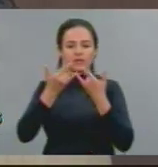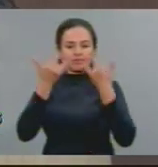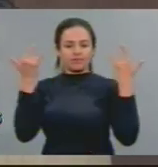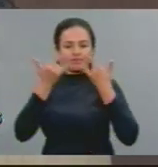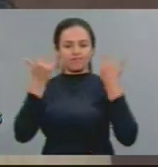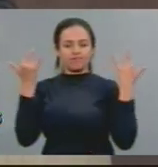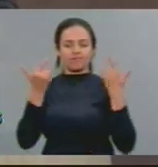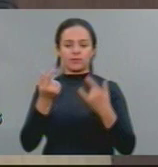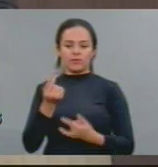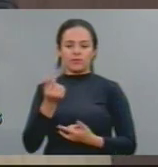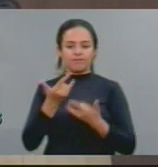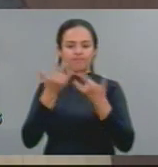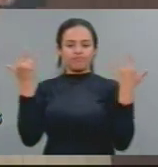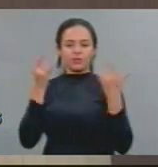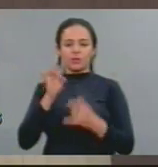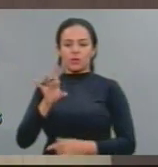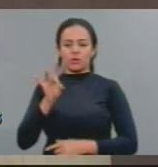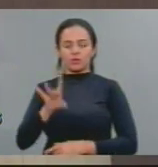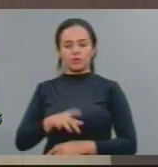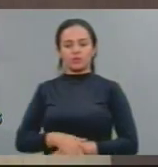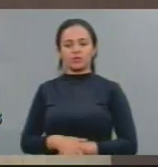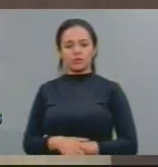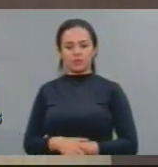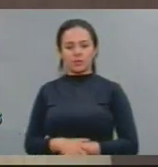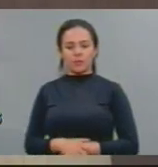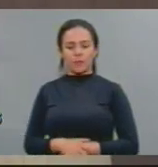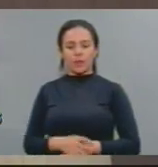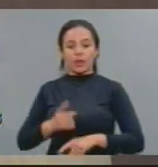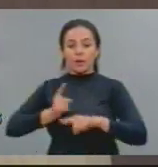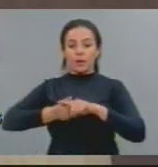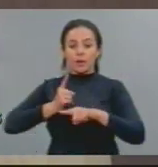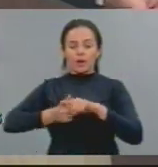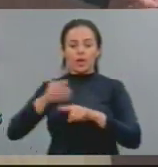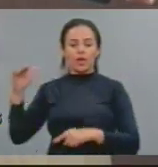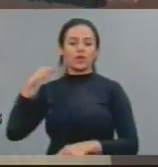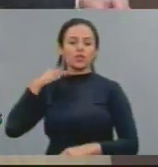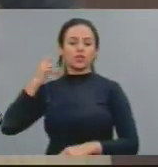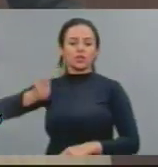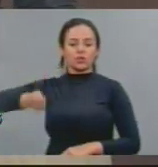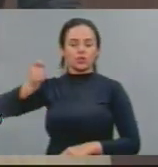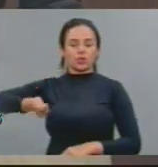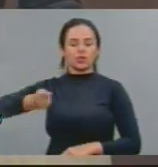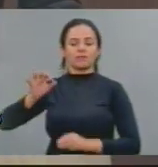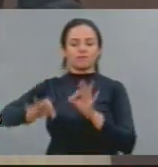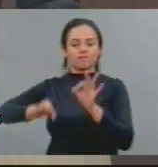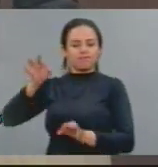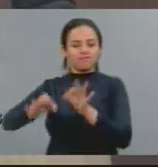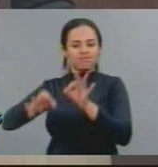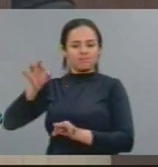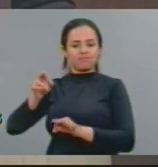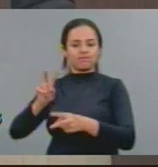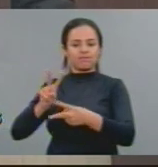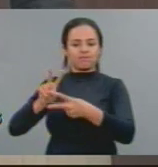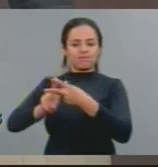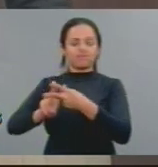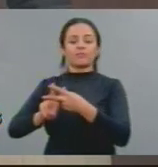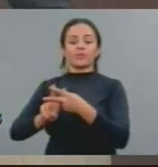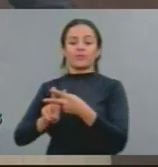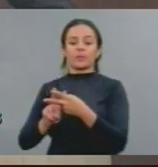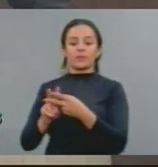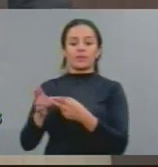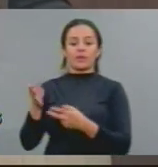sintam a mão da justiça, porque para os trabalhadores, a mão da justiça sempre foi pesada, para os trabalhadores,